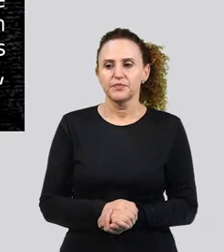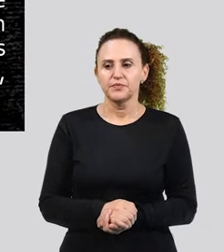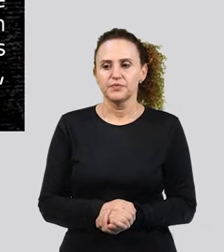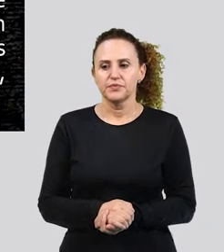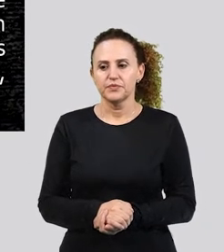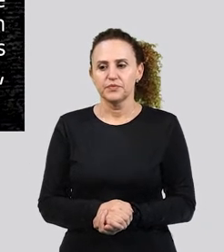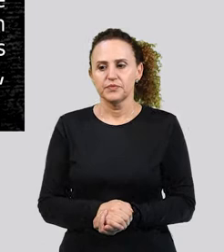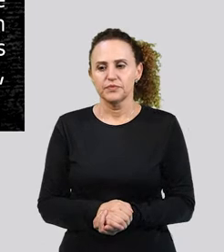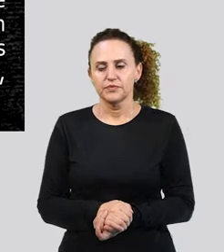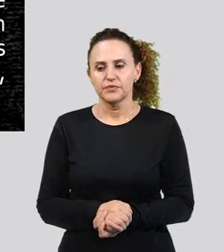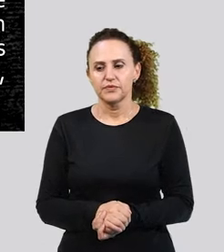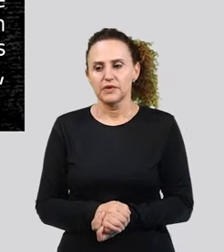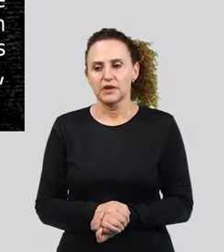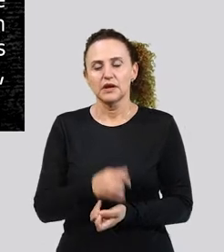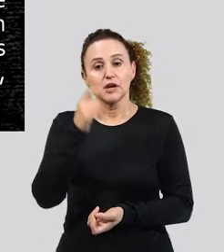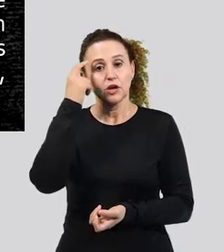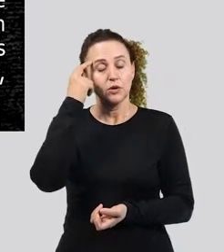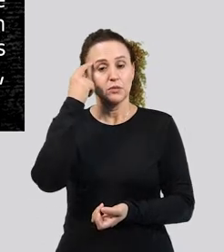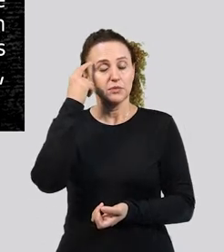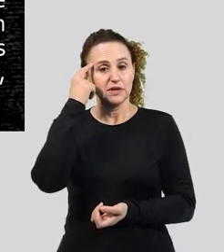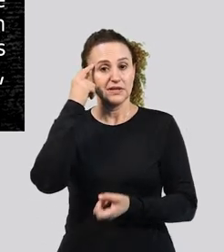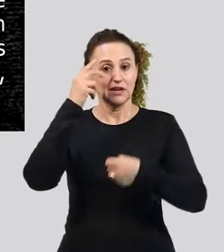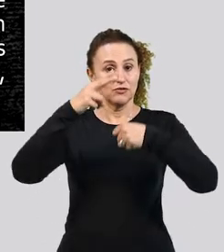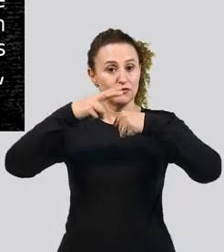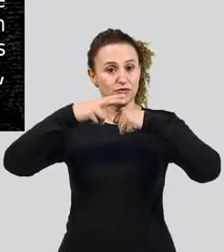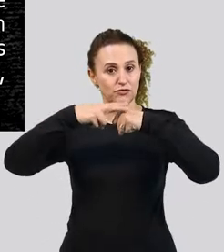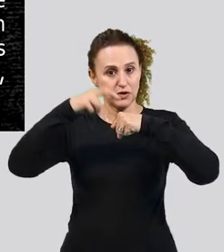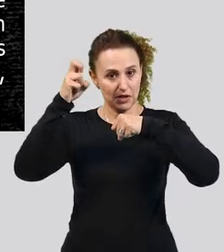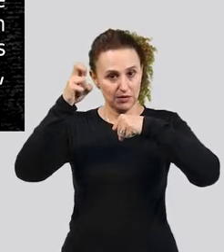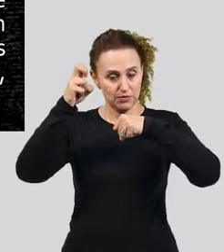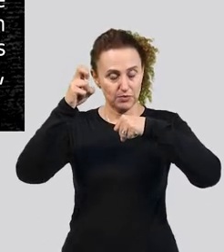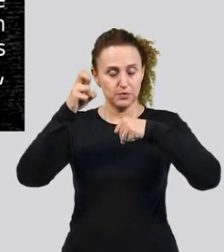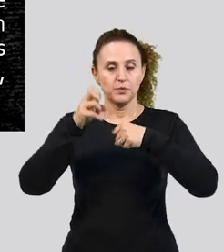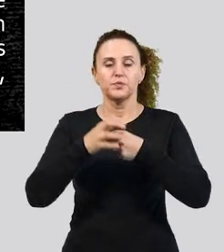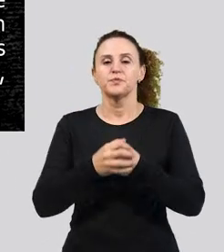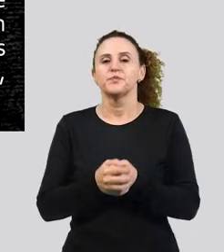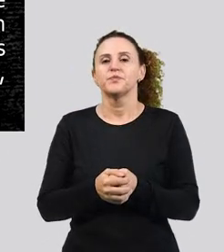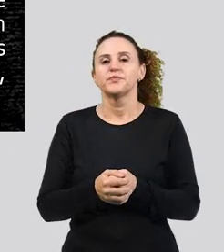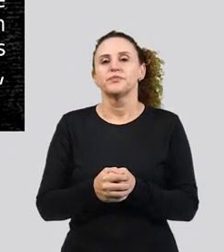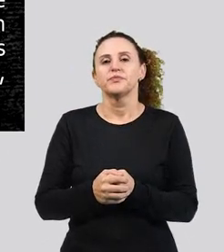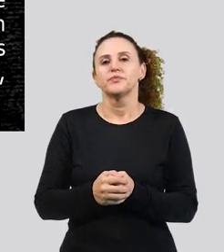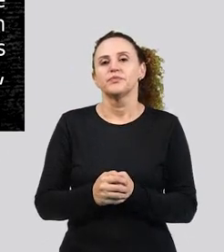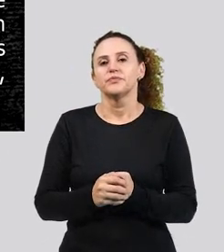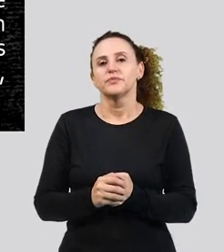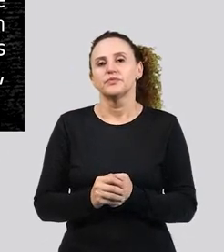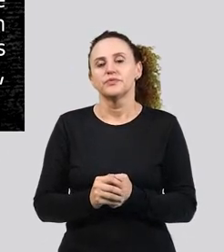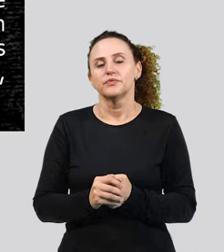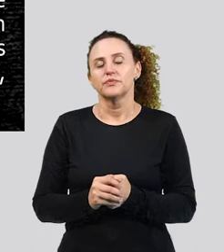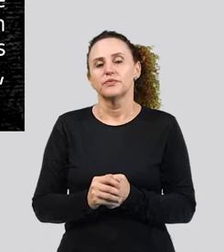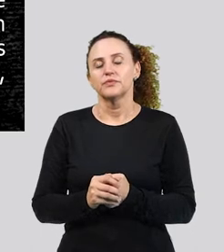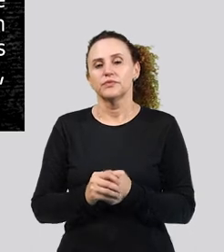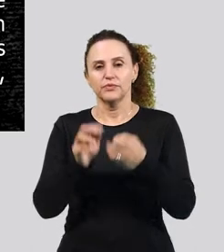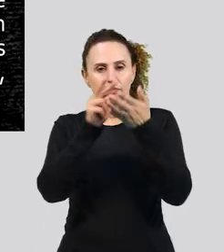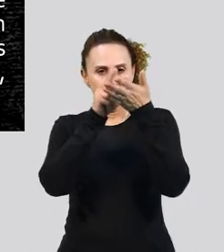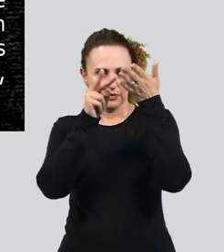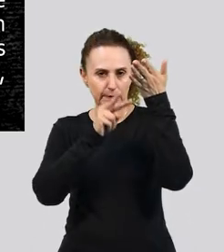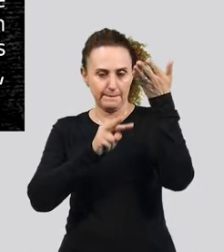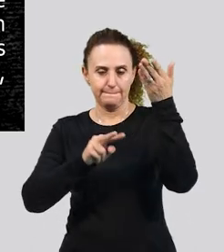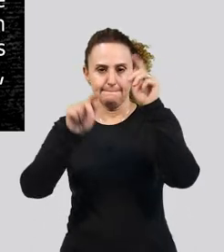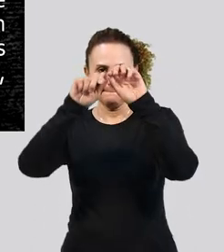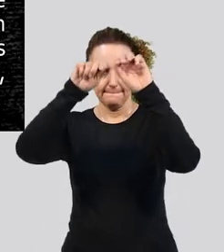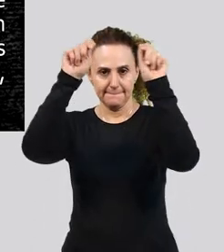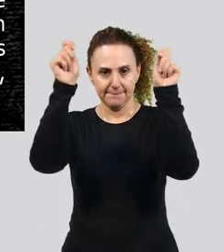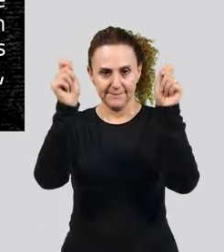vocábulo, você pode pensar em palavra, tá? representa o universo biopsicossocial com um